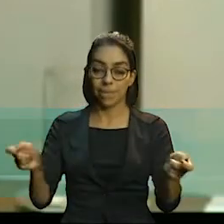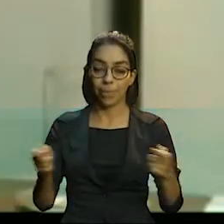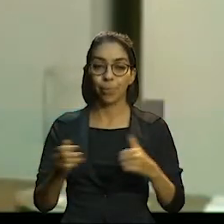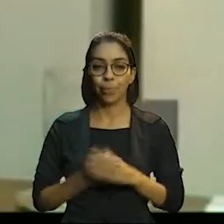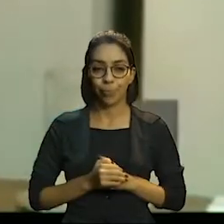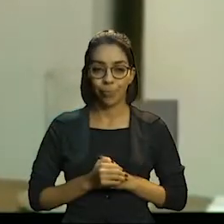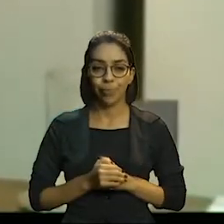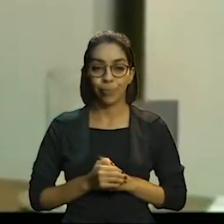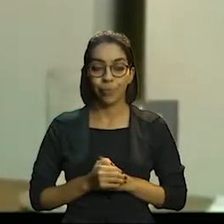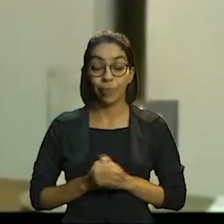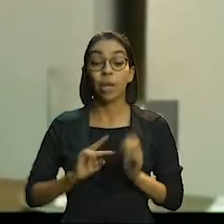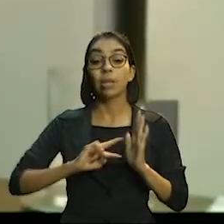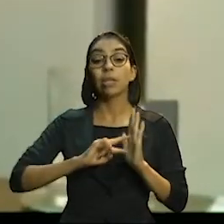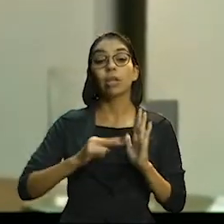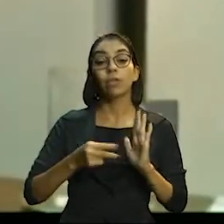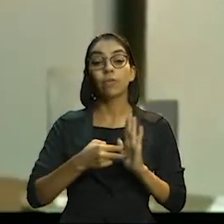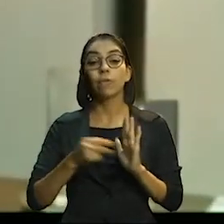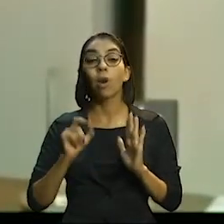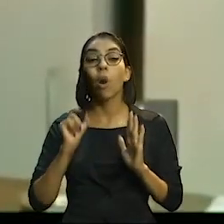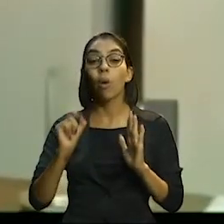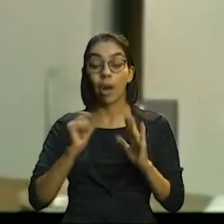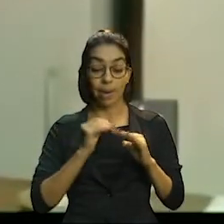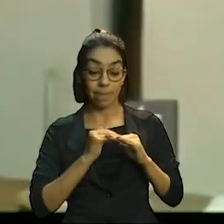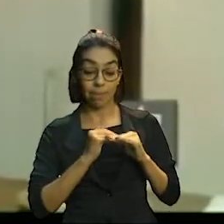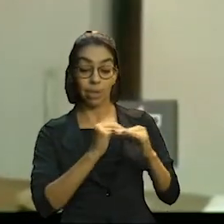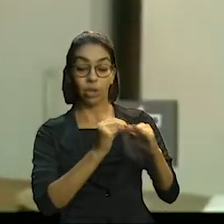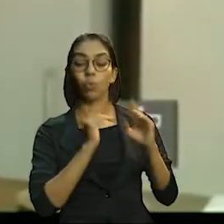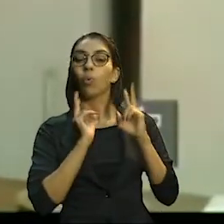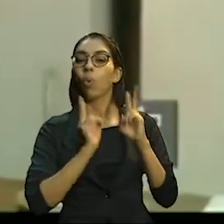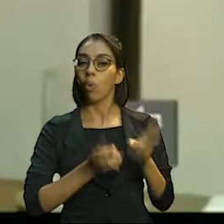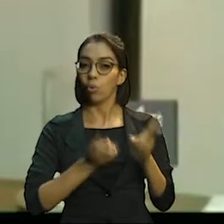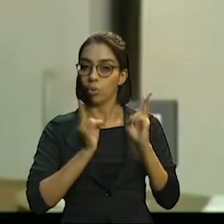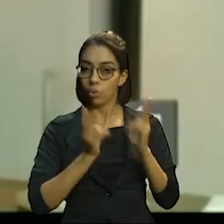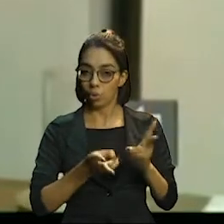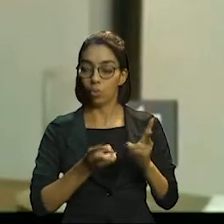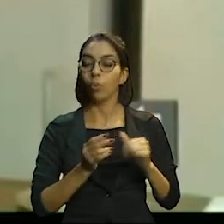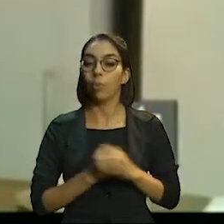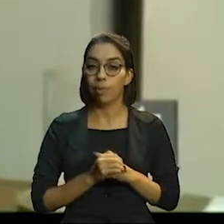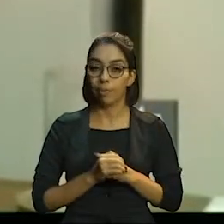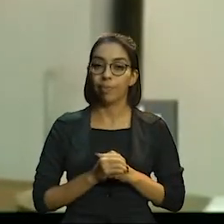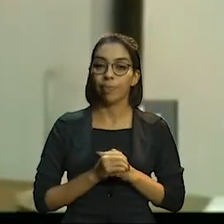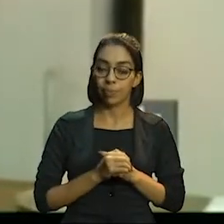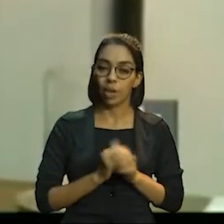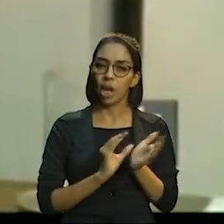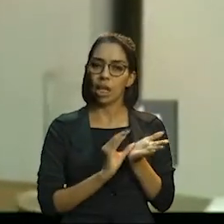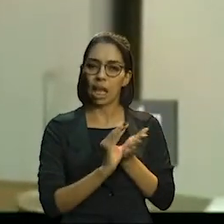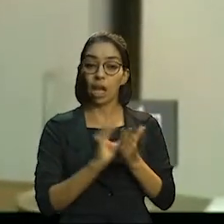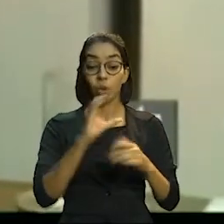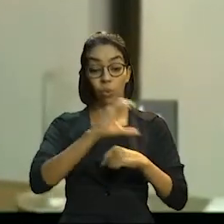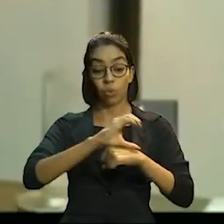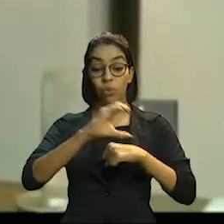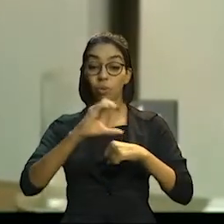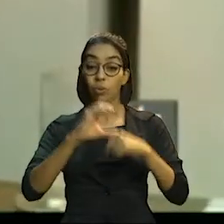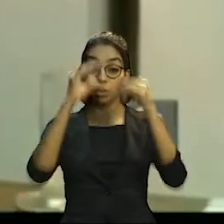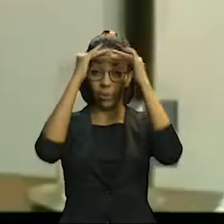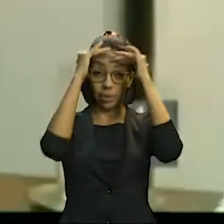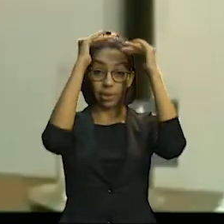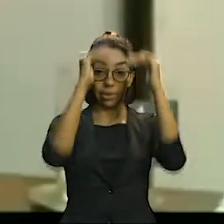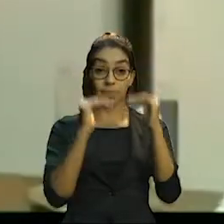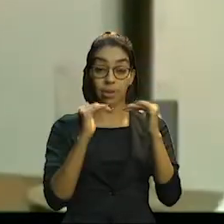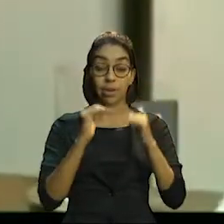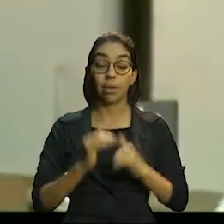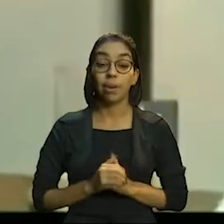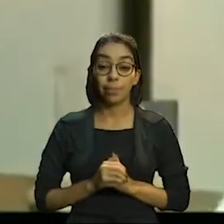Ou seja, o piso continuará existindo e é um preceito constitucional que todos devem cumprir.